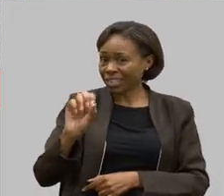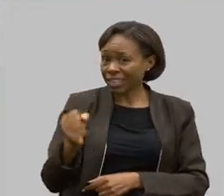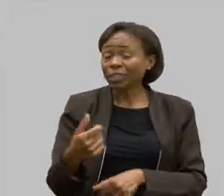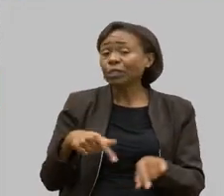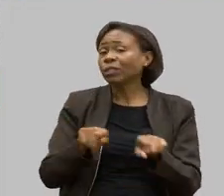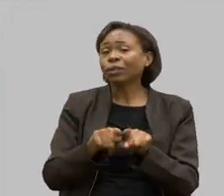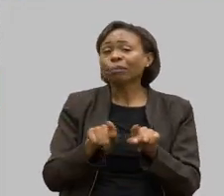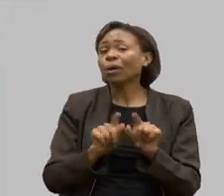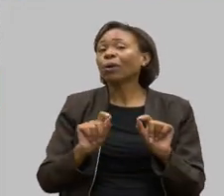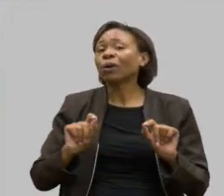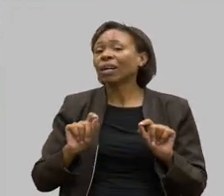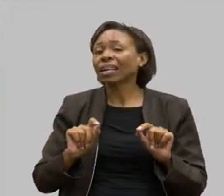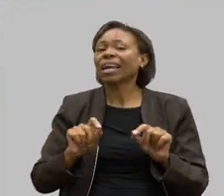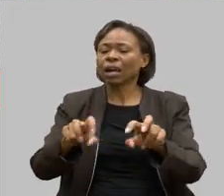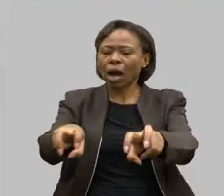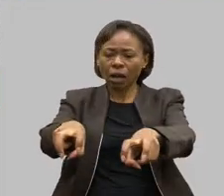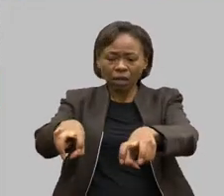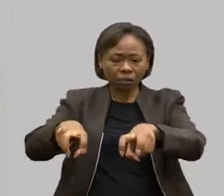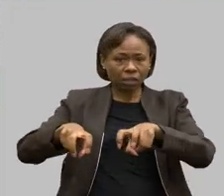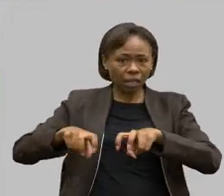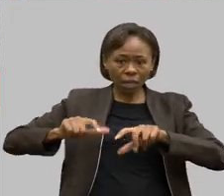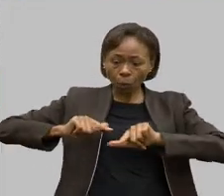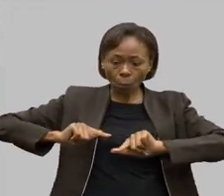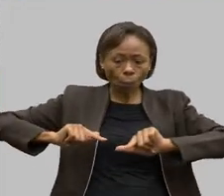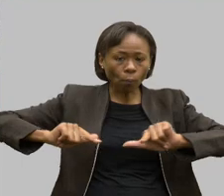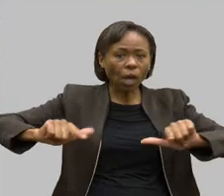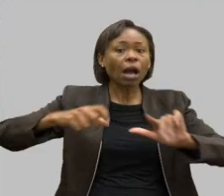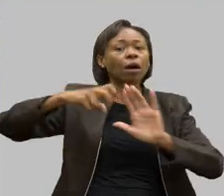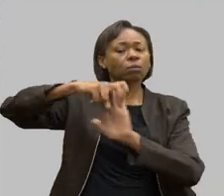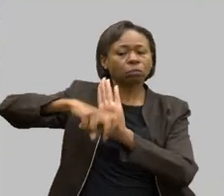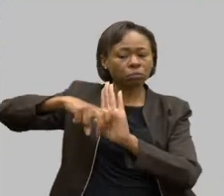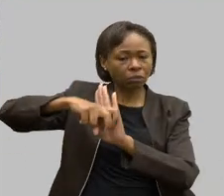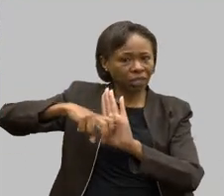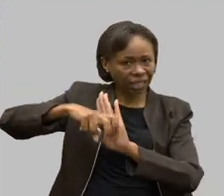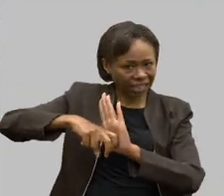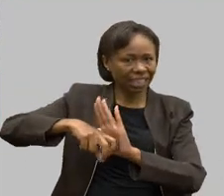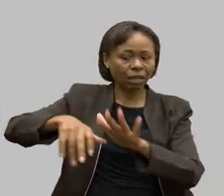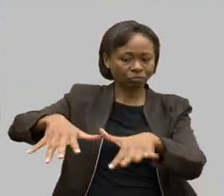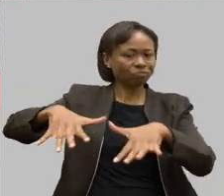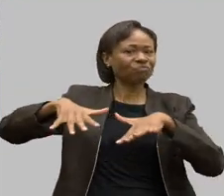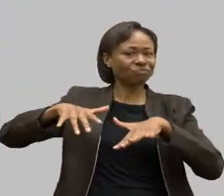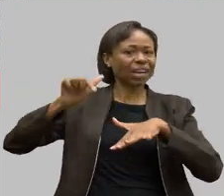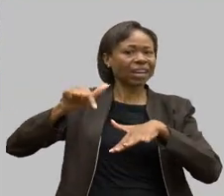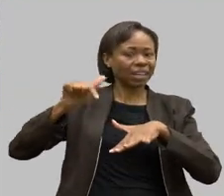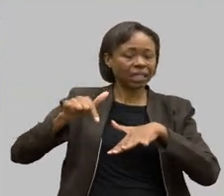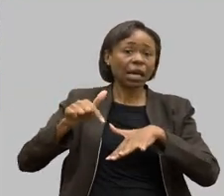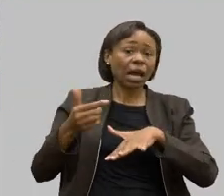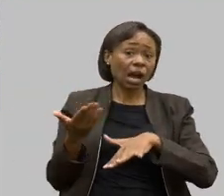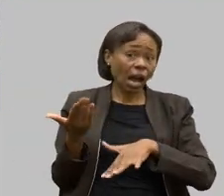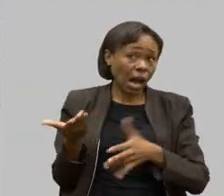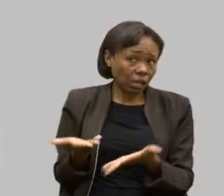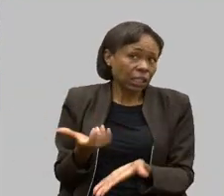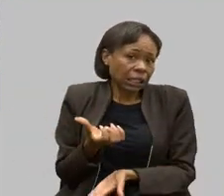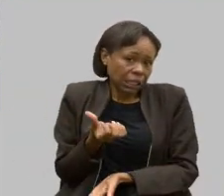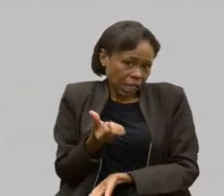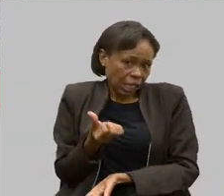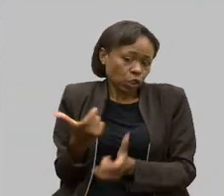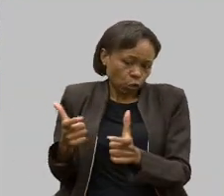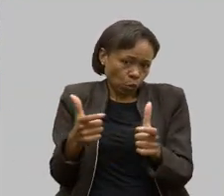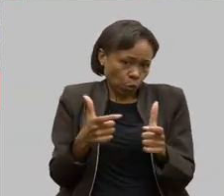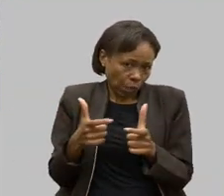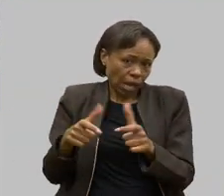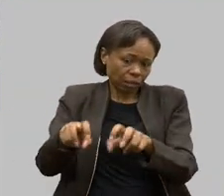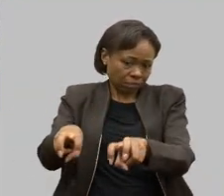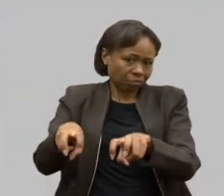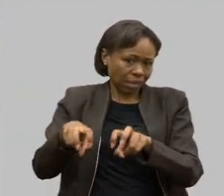remoção de uma fileira inteira de cadeiras da plateia 2. Porque hoje, o Palácio das Artes conta com seis lugares apenas para cadeirantes, num teatro daquele tamanho,